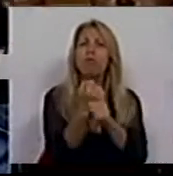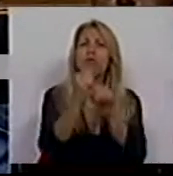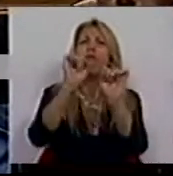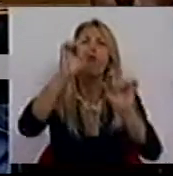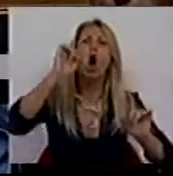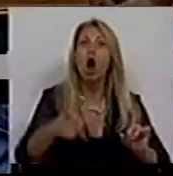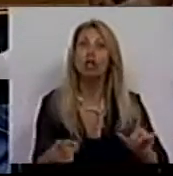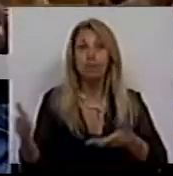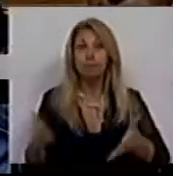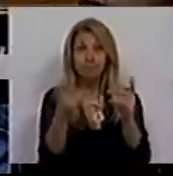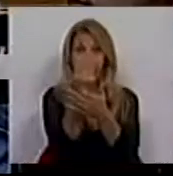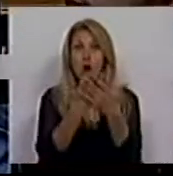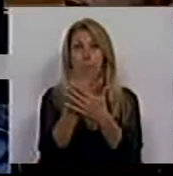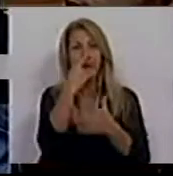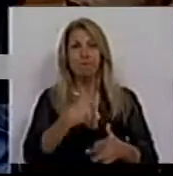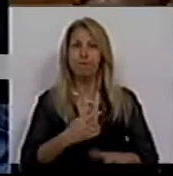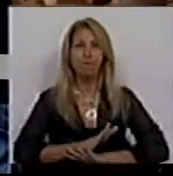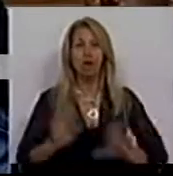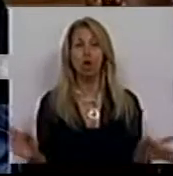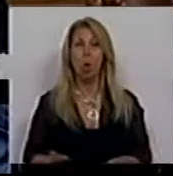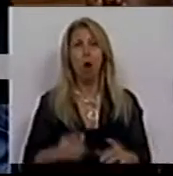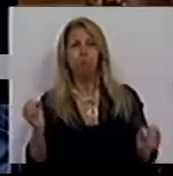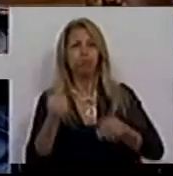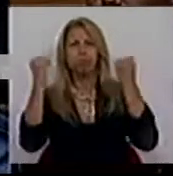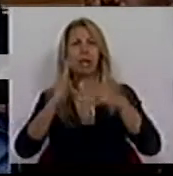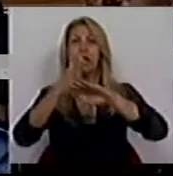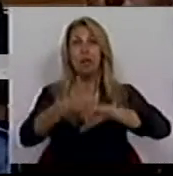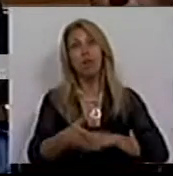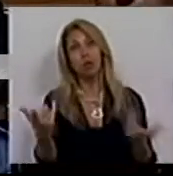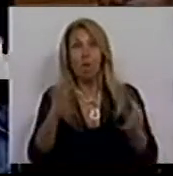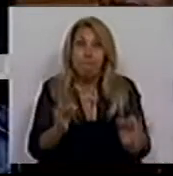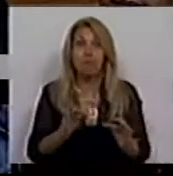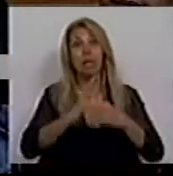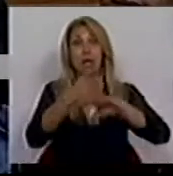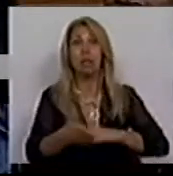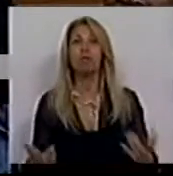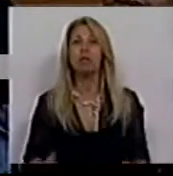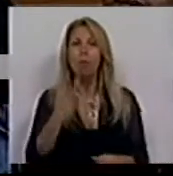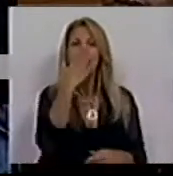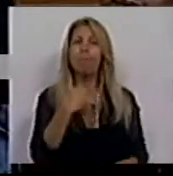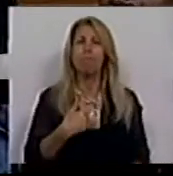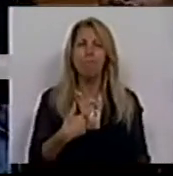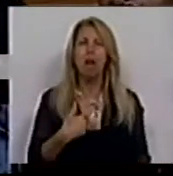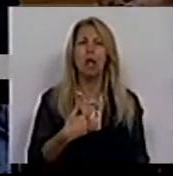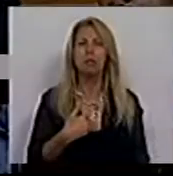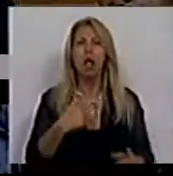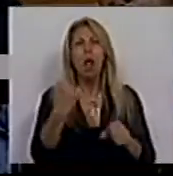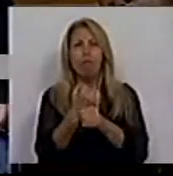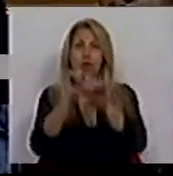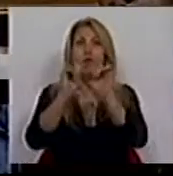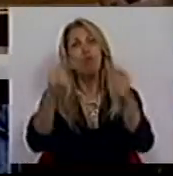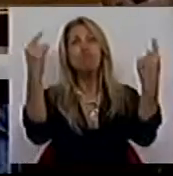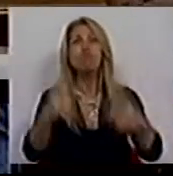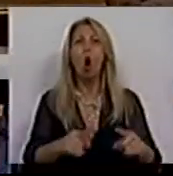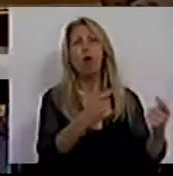A estratégia que tinha para a economia falhou. Recusa a intervir onde deve intervir. Parece-nos a nós que o seu papel é distribuir empresas a